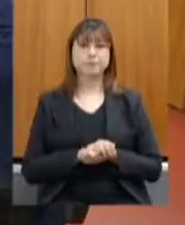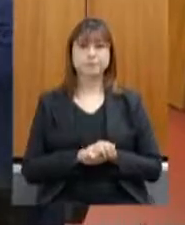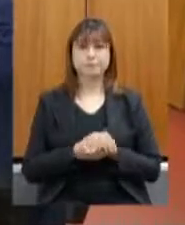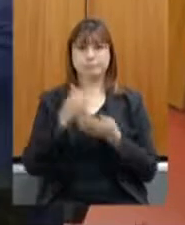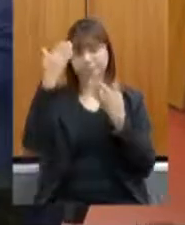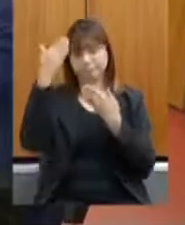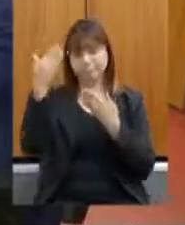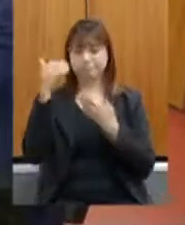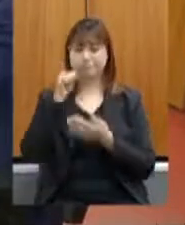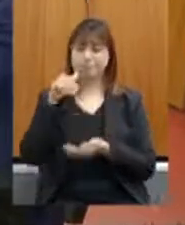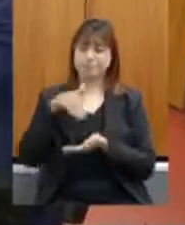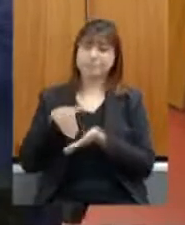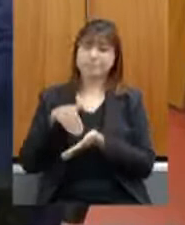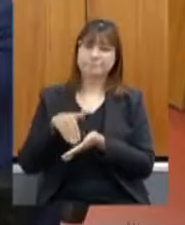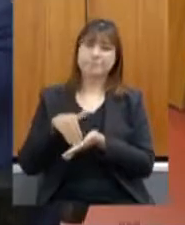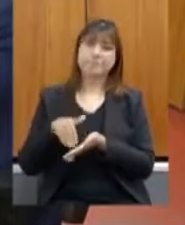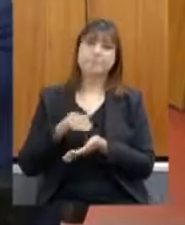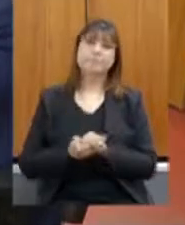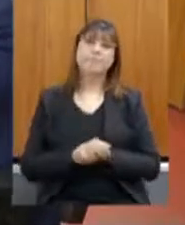secretária.